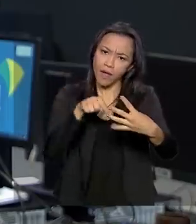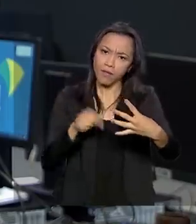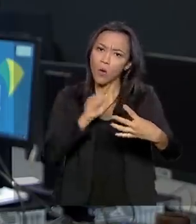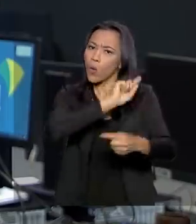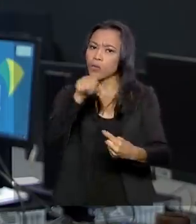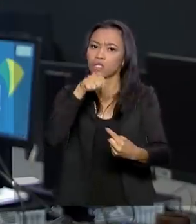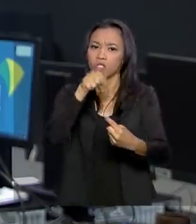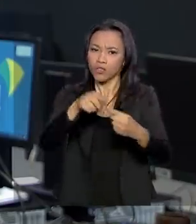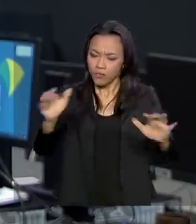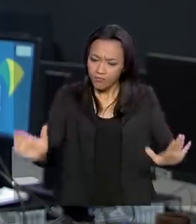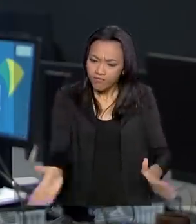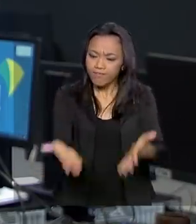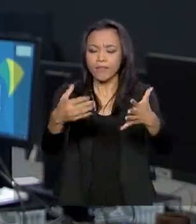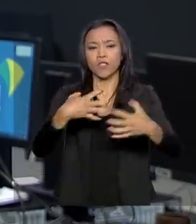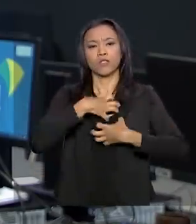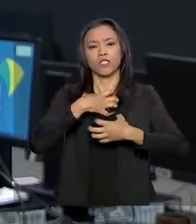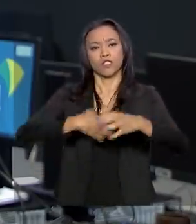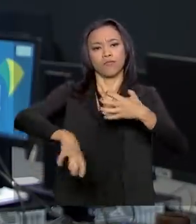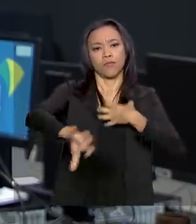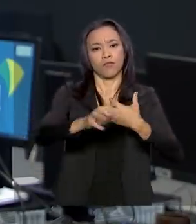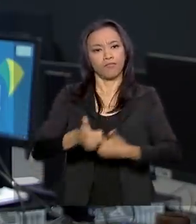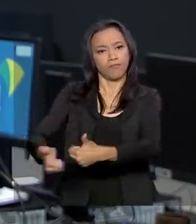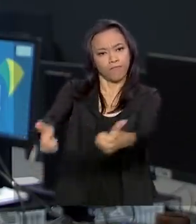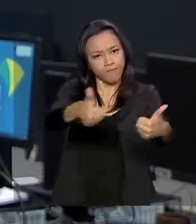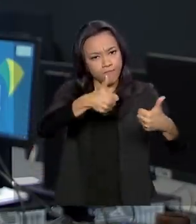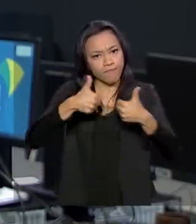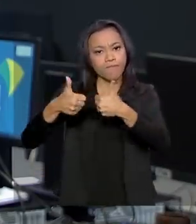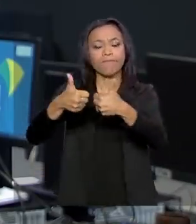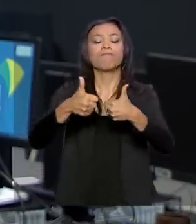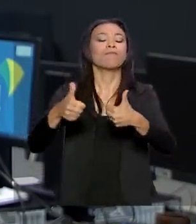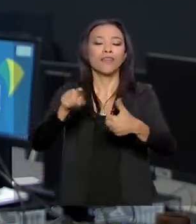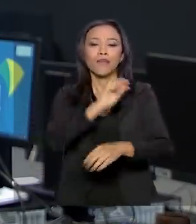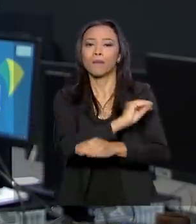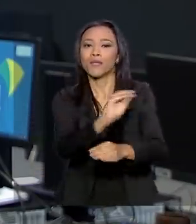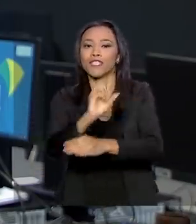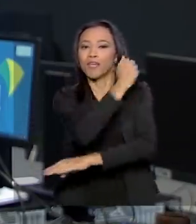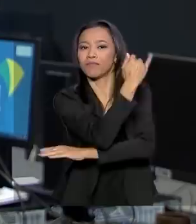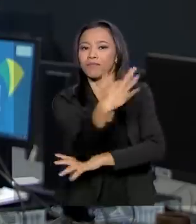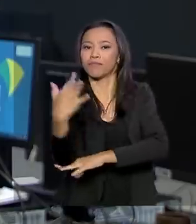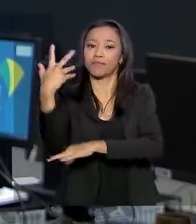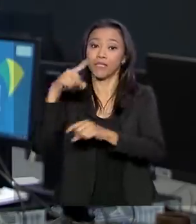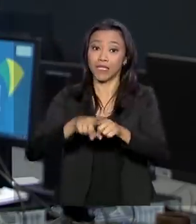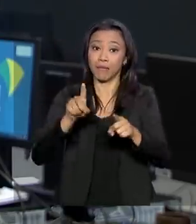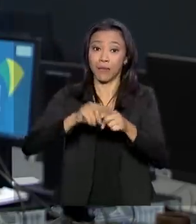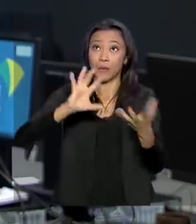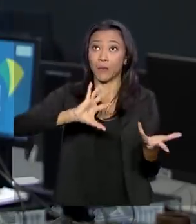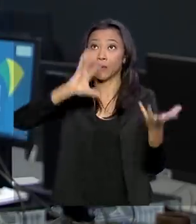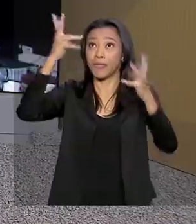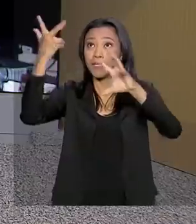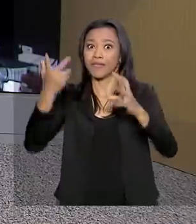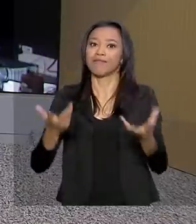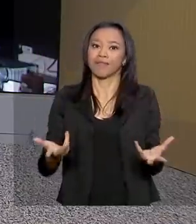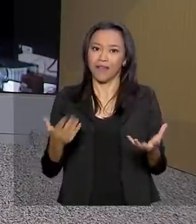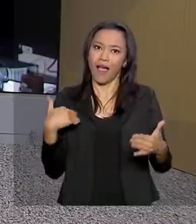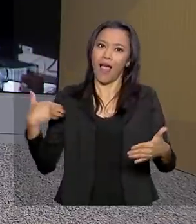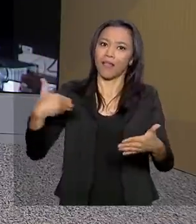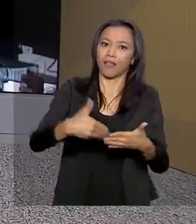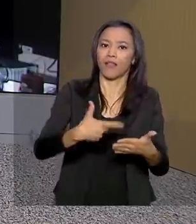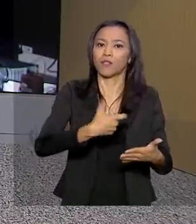e o bem-estar, proteger o meio ambiente e enfrentar as mudanças climáticas até 2030. Mara.